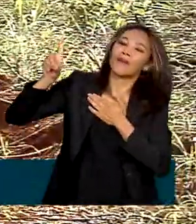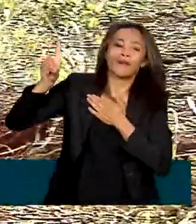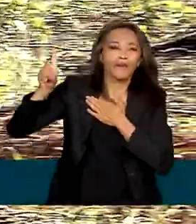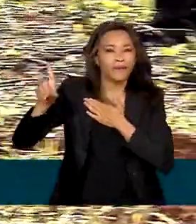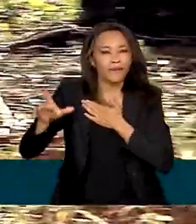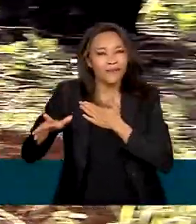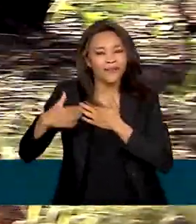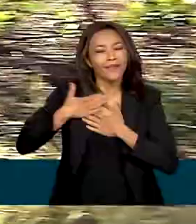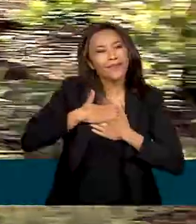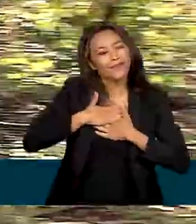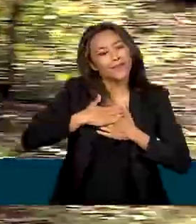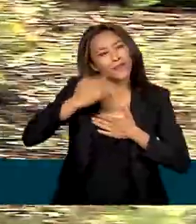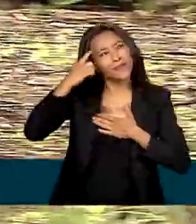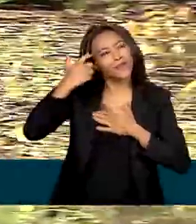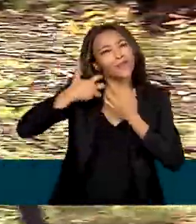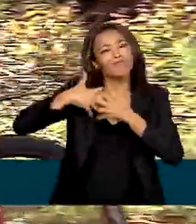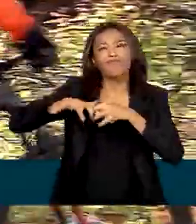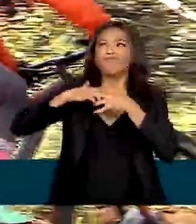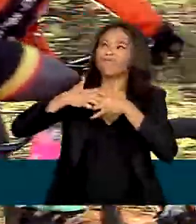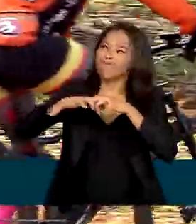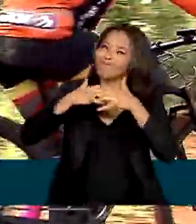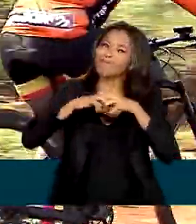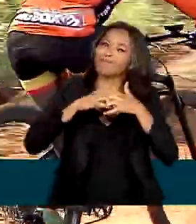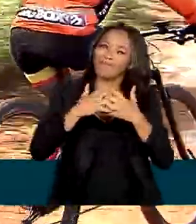É você fazer uma auto-reflexão.